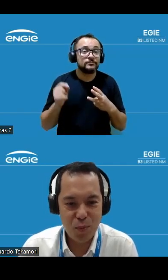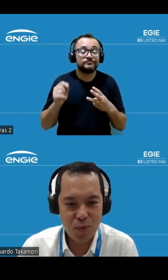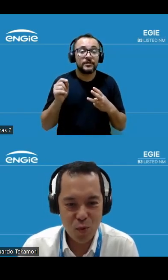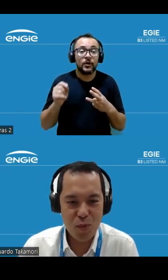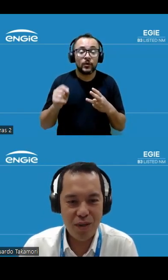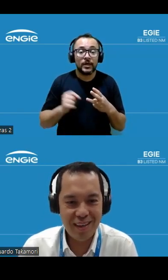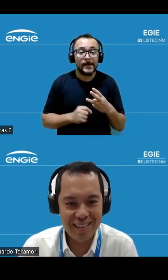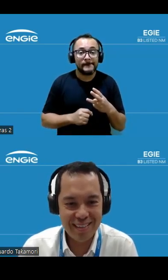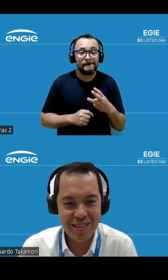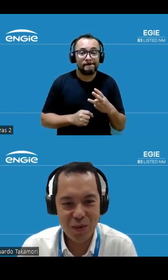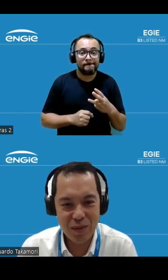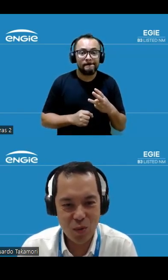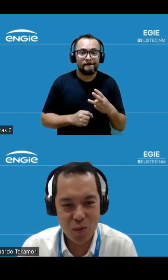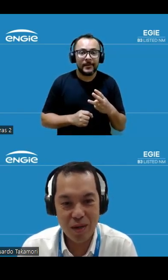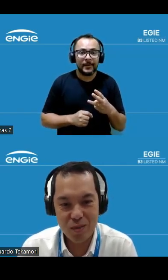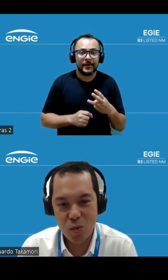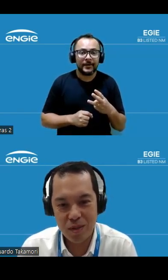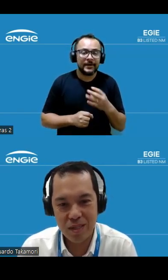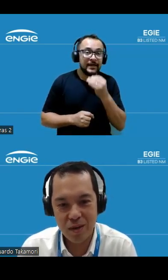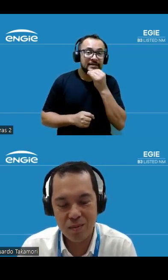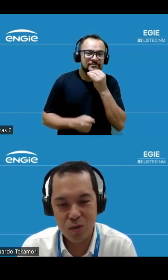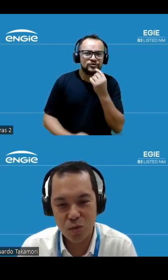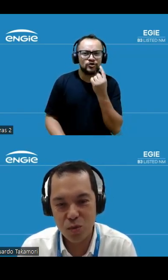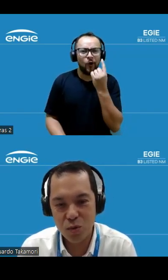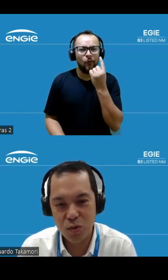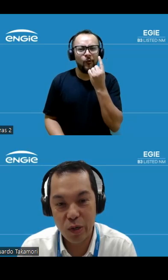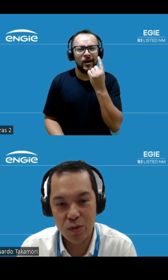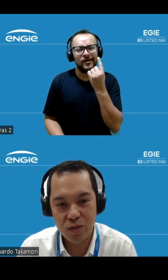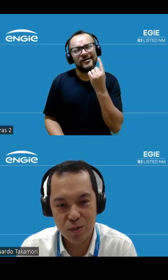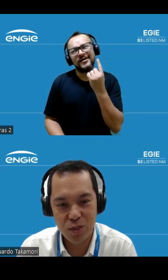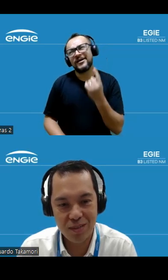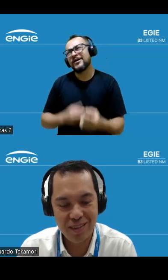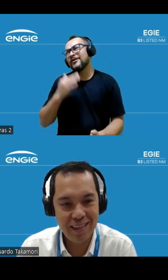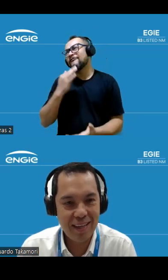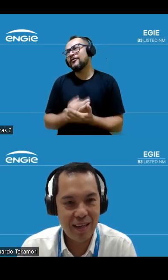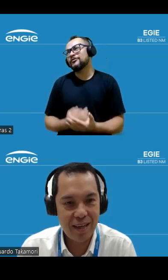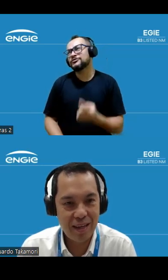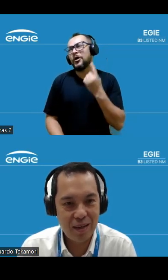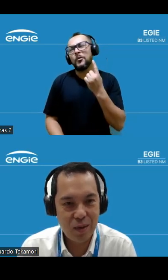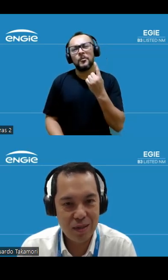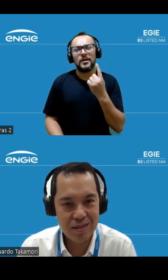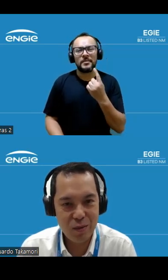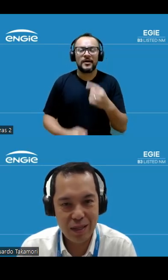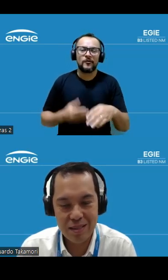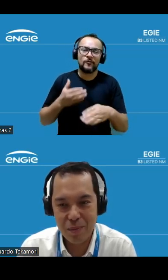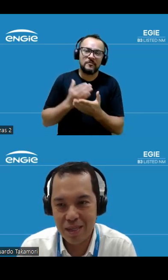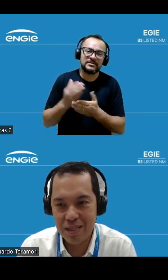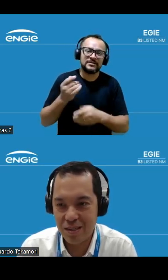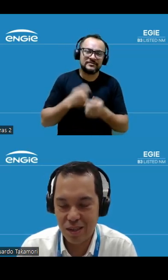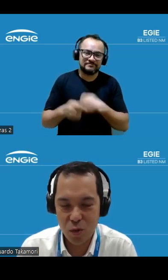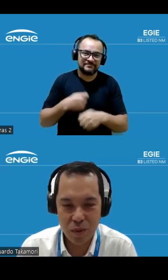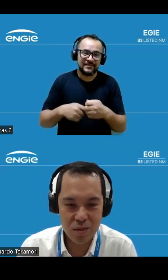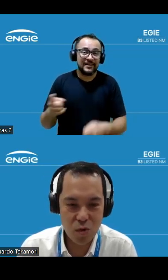que, por uma unidade, a gente não entrou em operação comercial de todo o conjunto e óleo com Santo Agostinho. As unidades